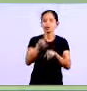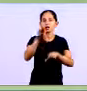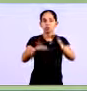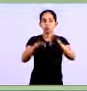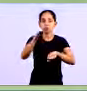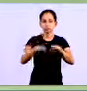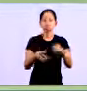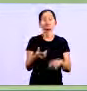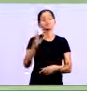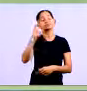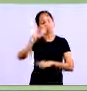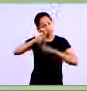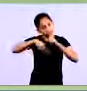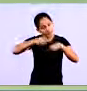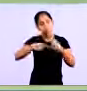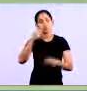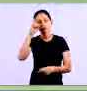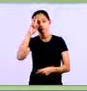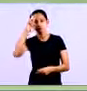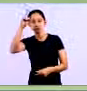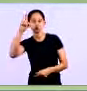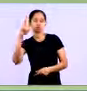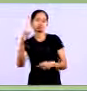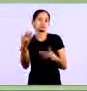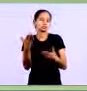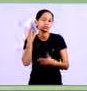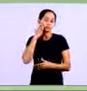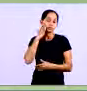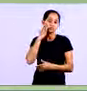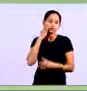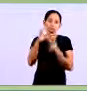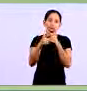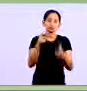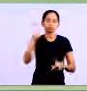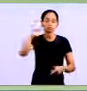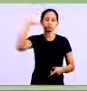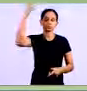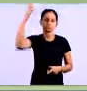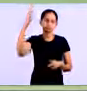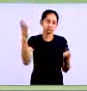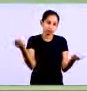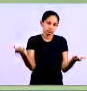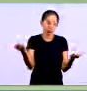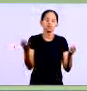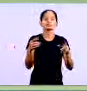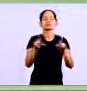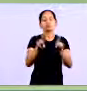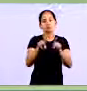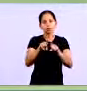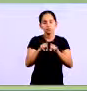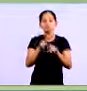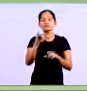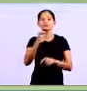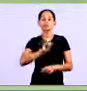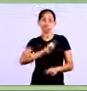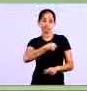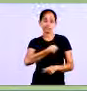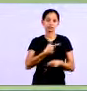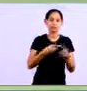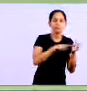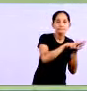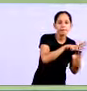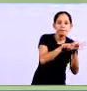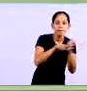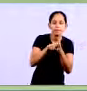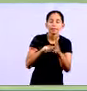empresa Do nível maior Da empresa Para evitar riscos fiscais Em caso de fiscalização Para evitar